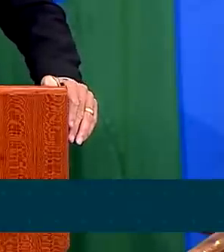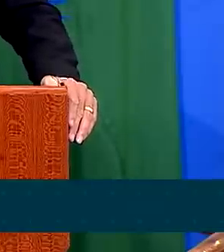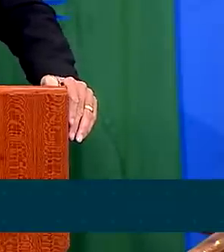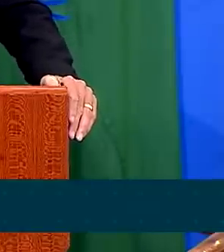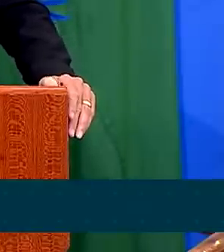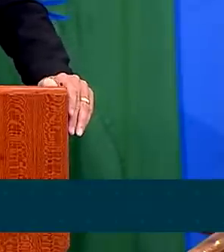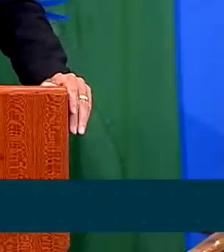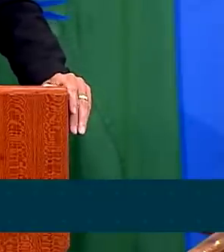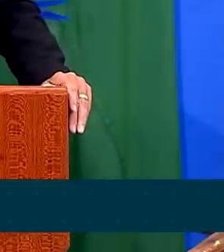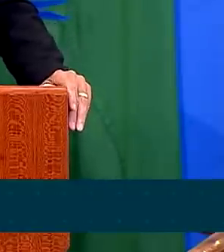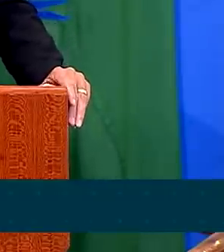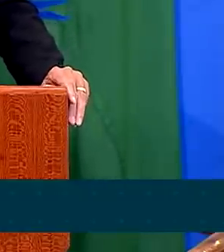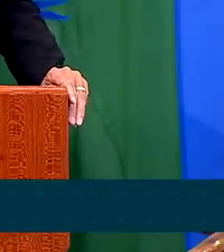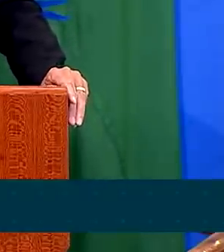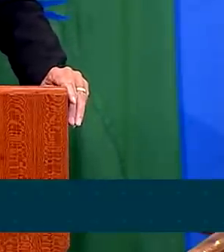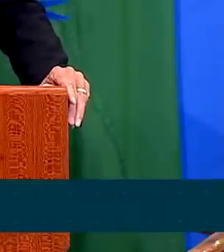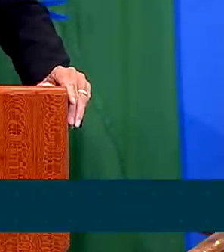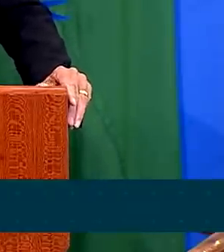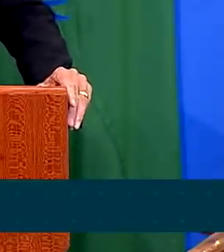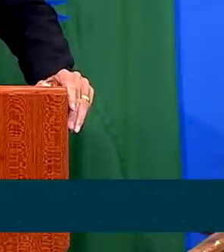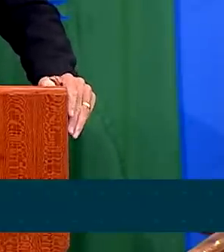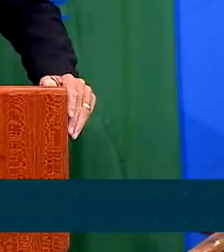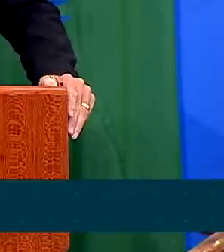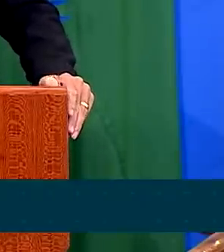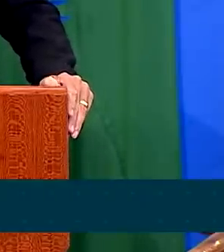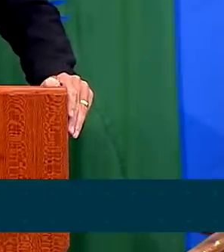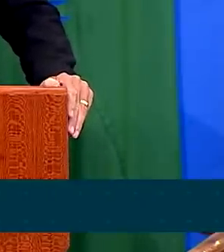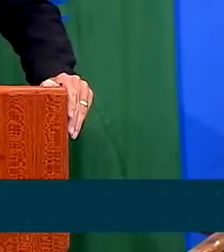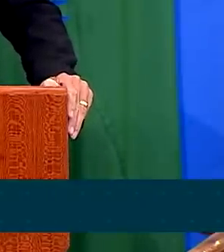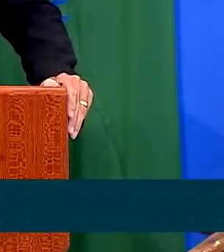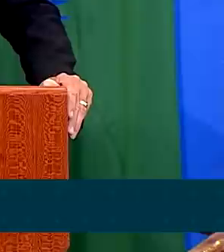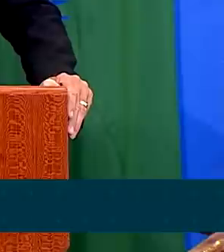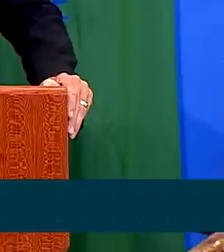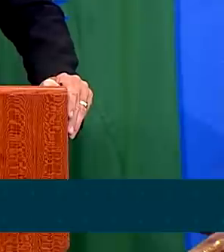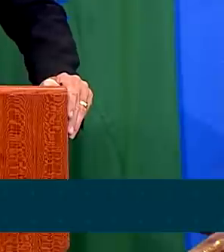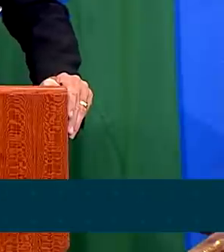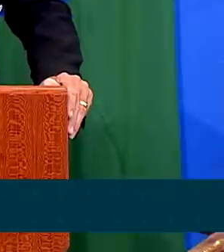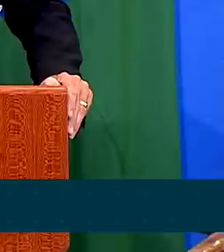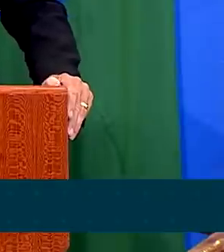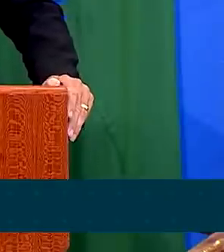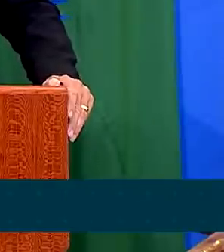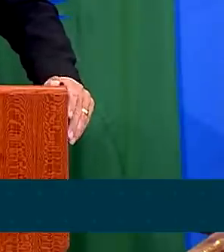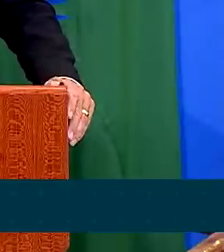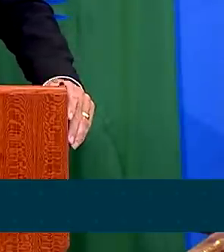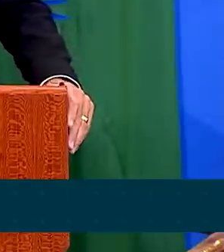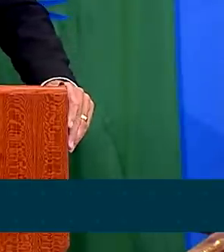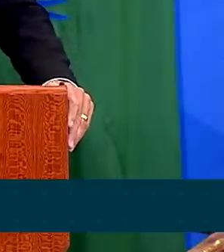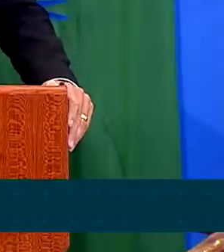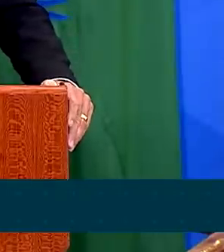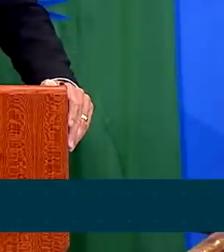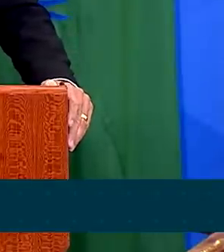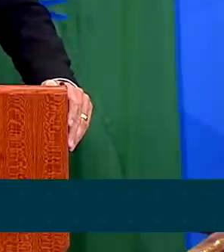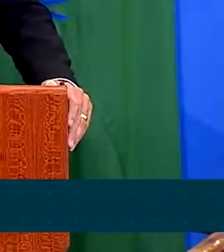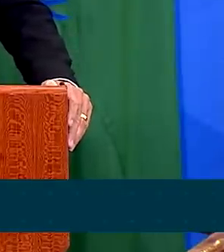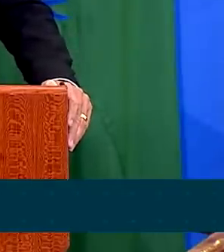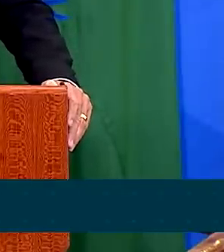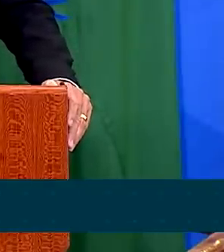Isso traz tranquilidade para o governo, para os seus ministros,